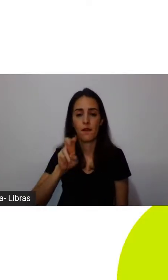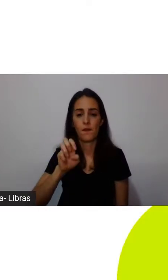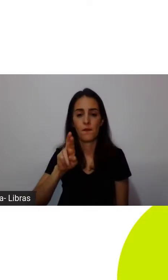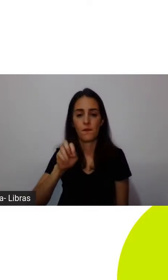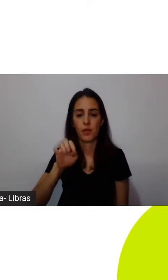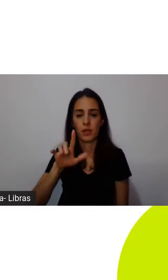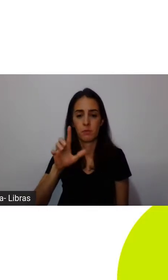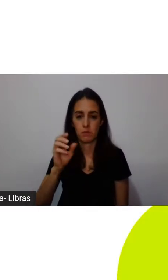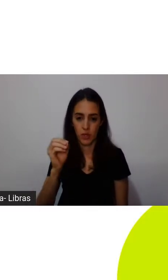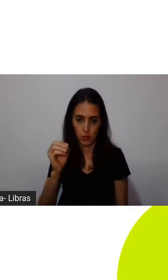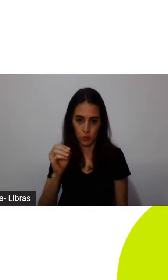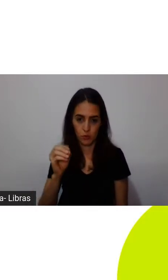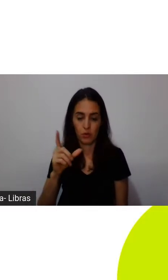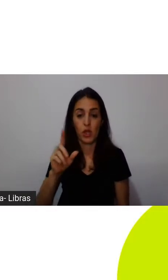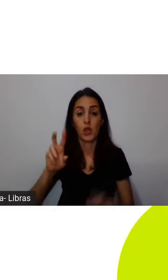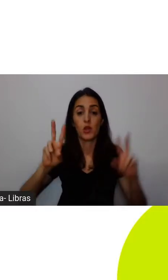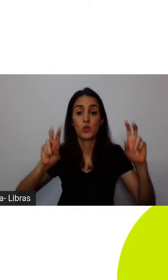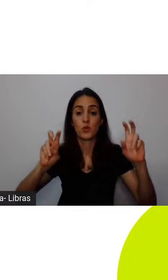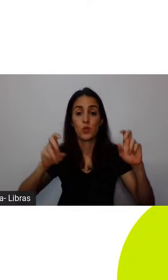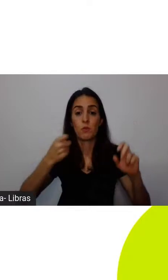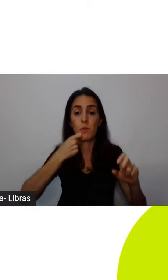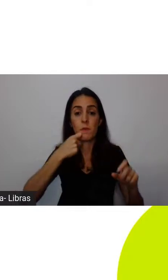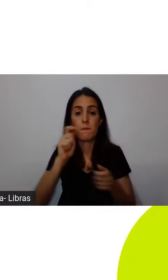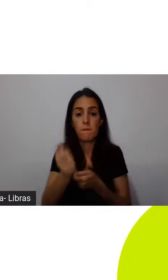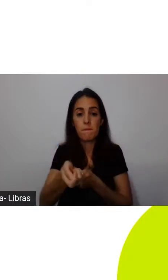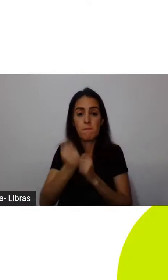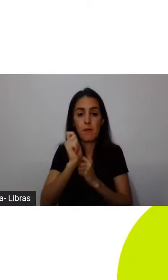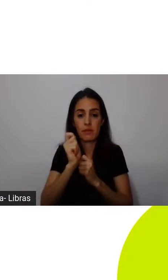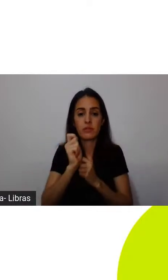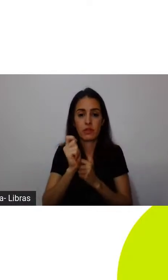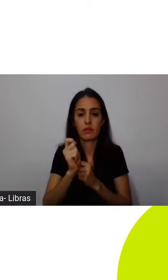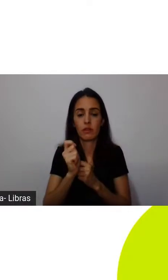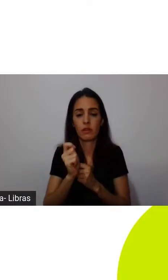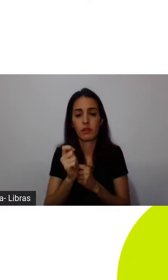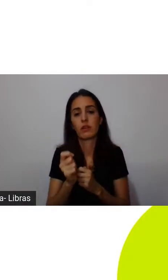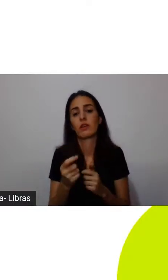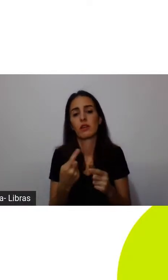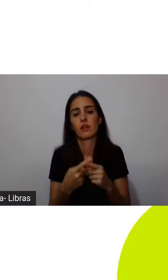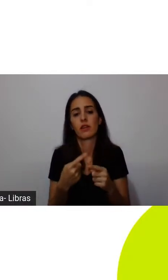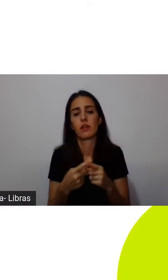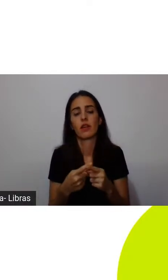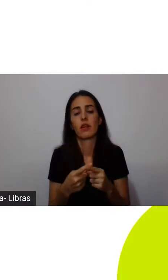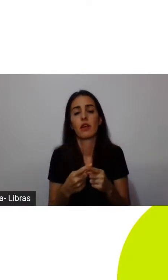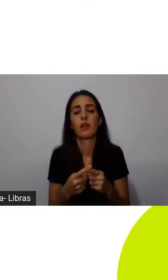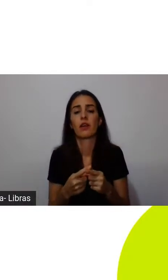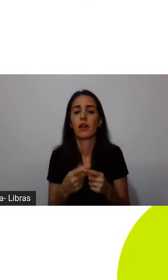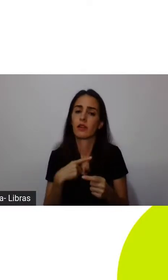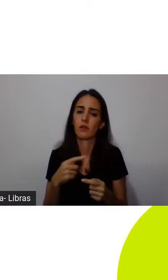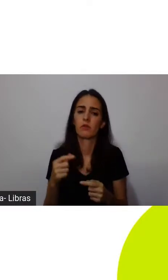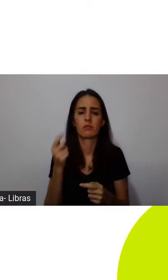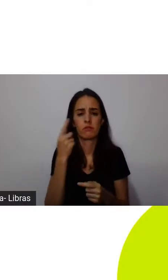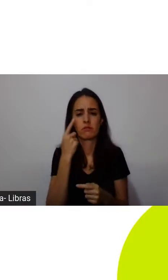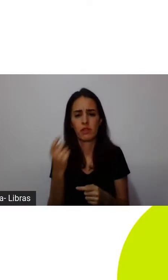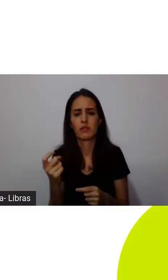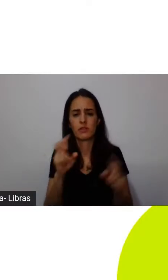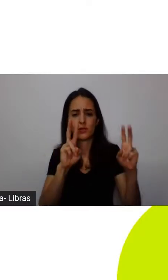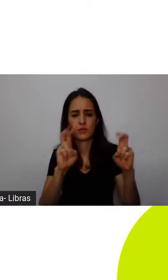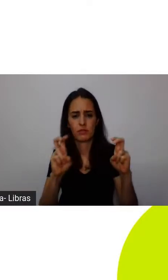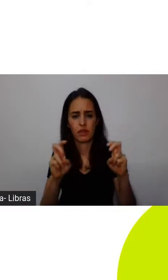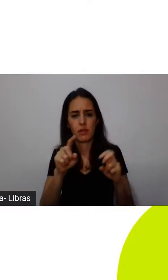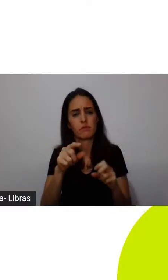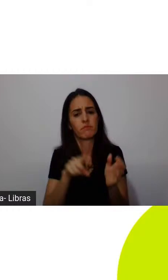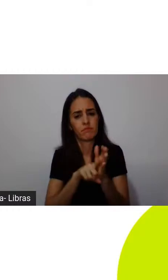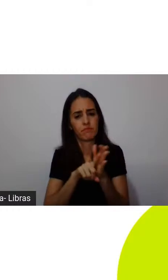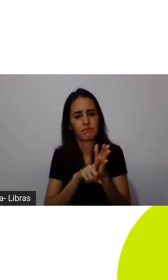pesca predatória é muito nocivo. O que nos leva a outra questão, outra resposta,